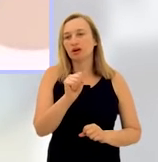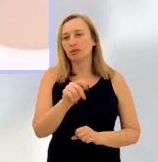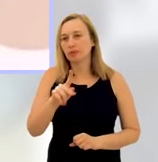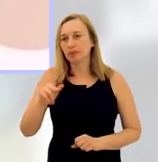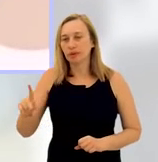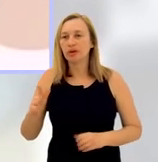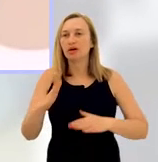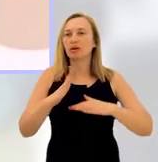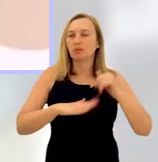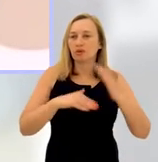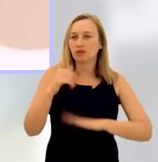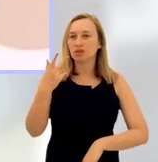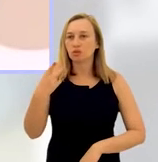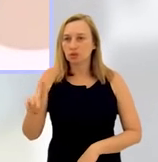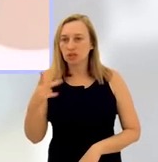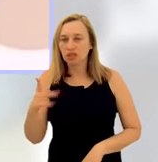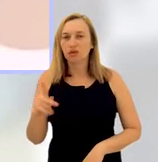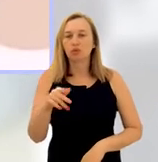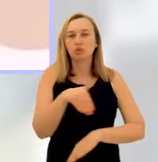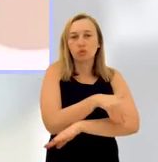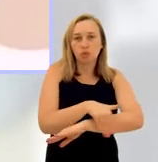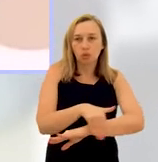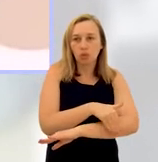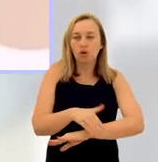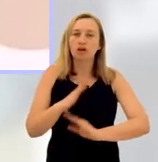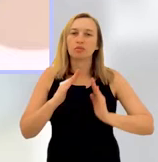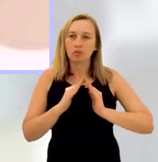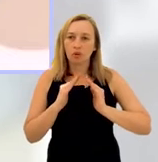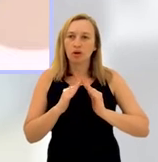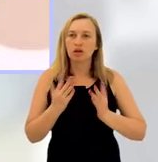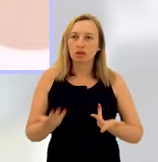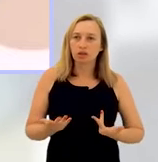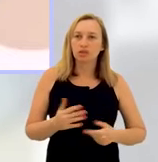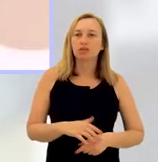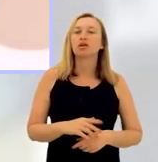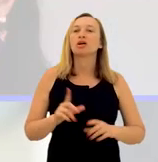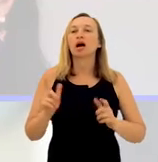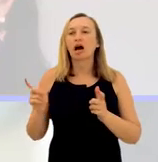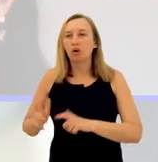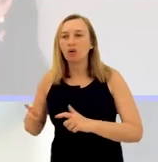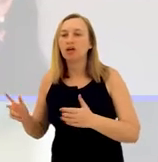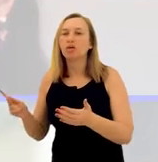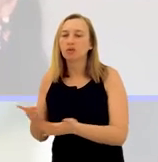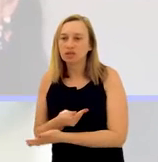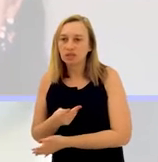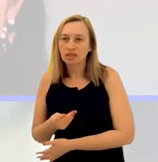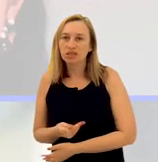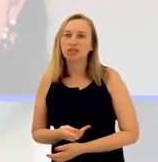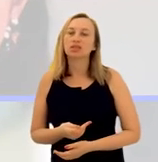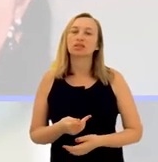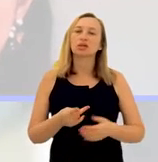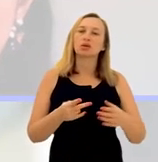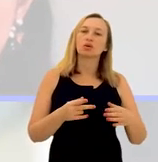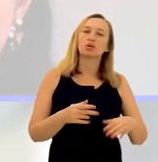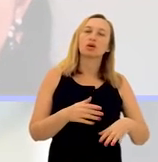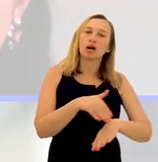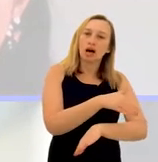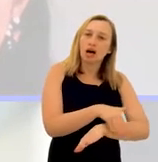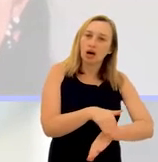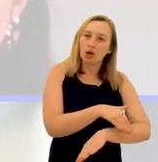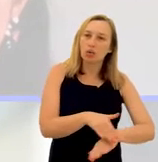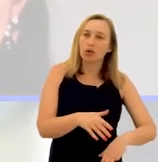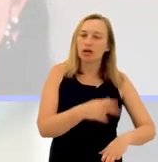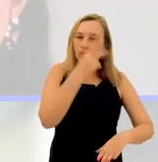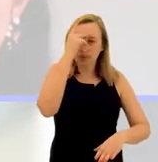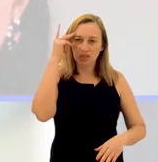dados, por exemplo, com a profissão dela, o endereço residencial, o endereço onde aconteceu a agressão, o endereço do agressor,